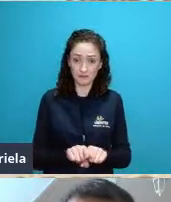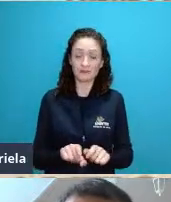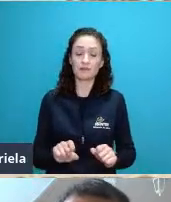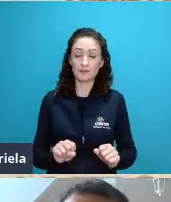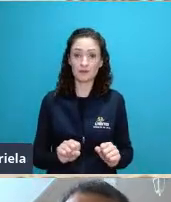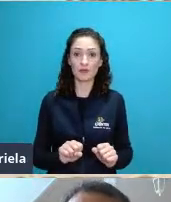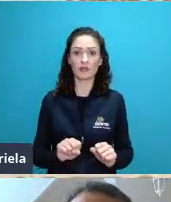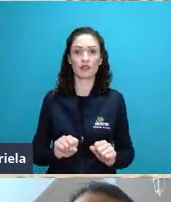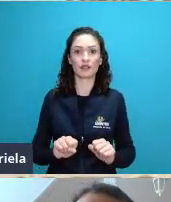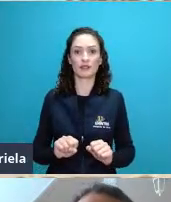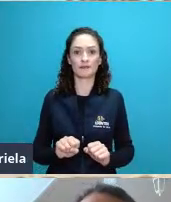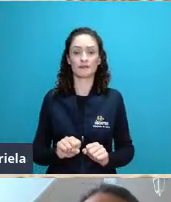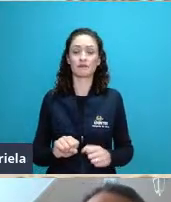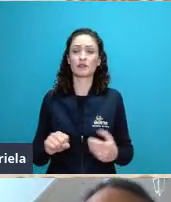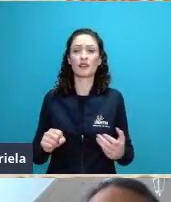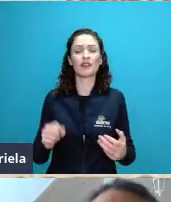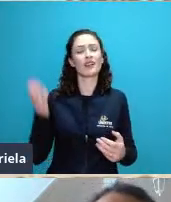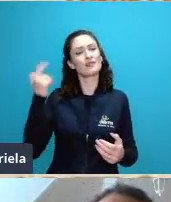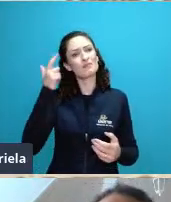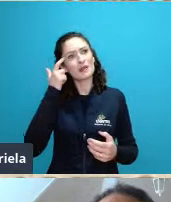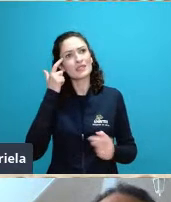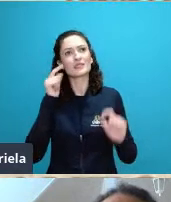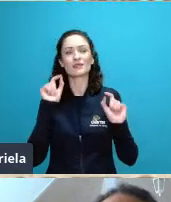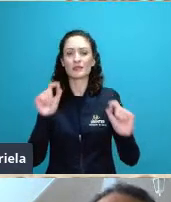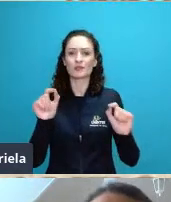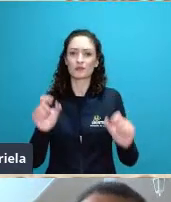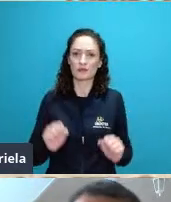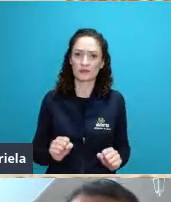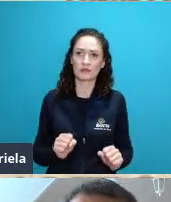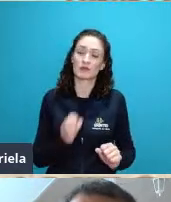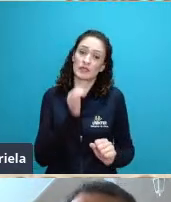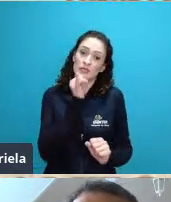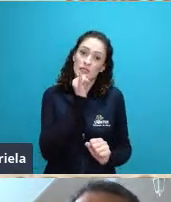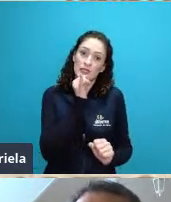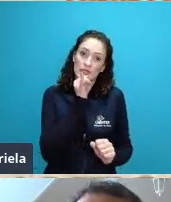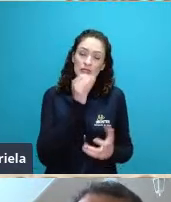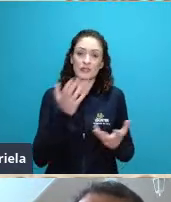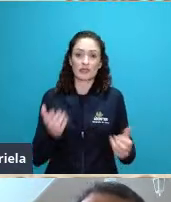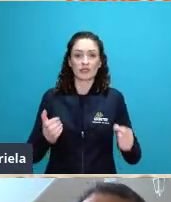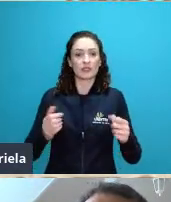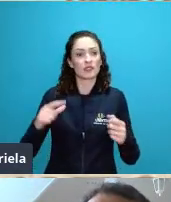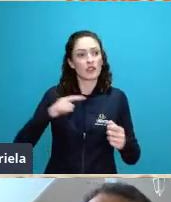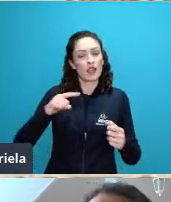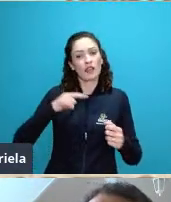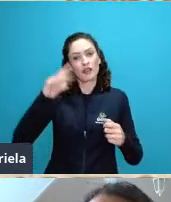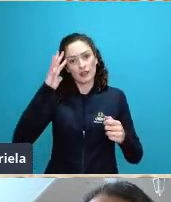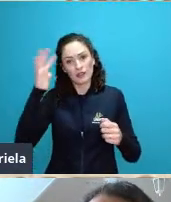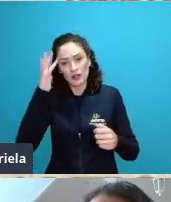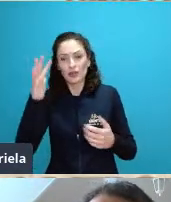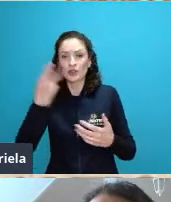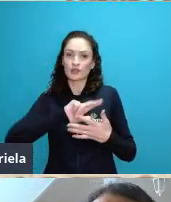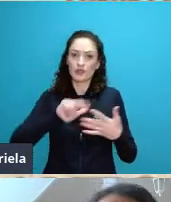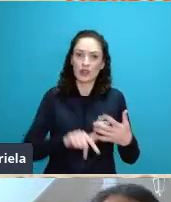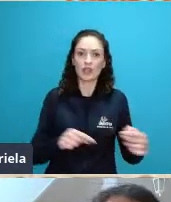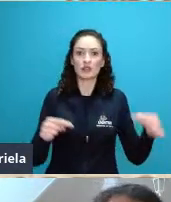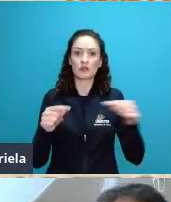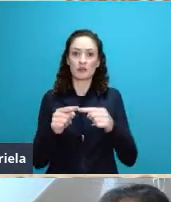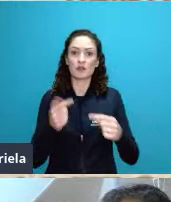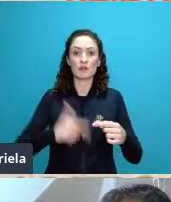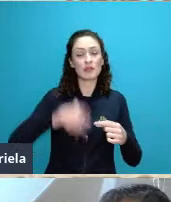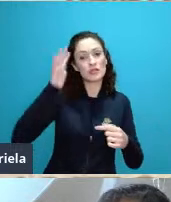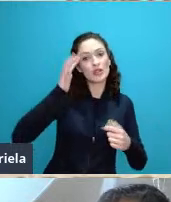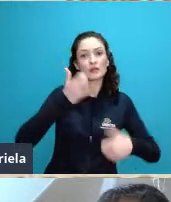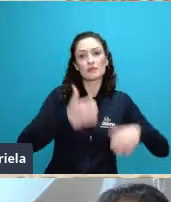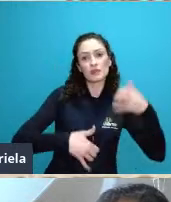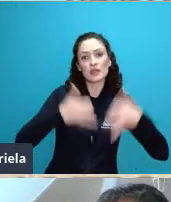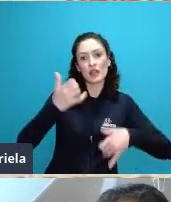que se tinha é que demandava-se de teorias explicativas da